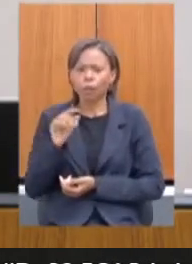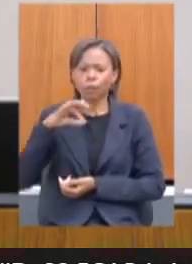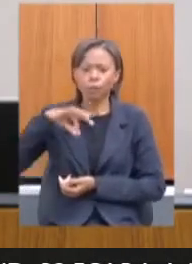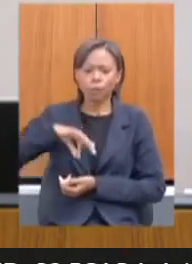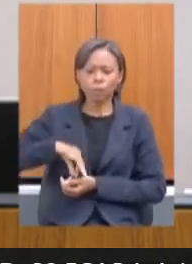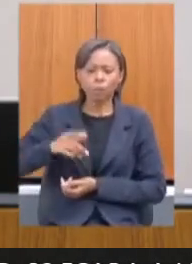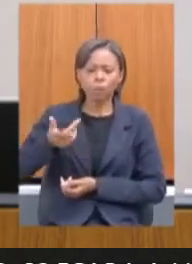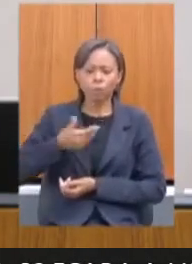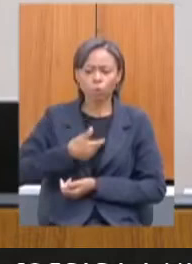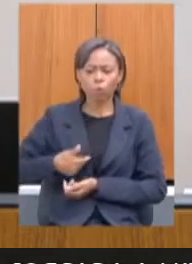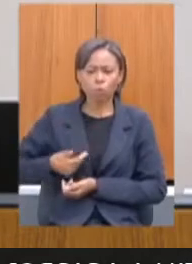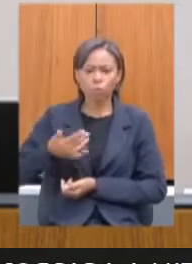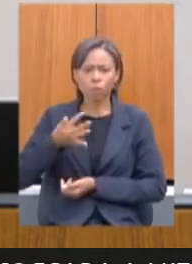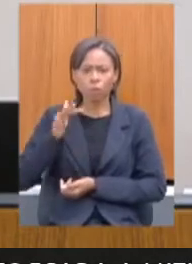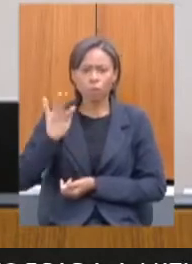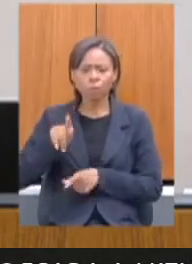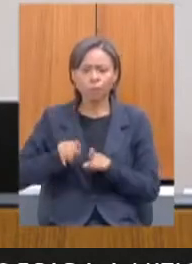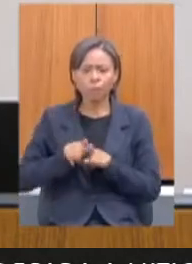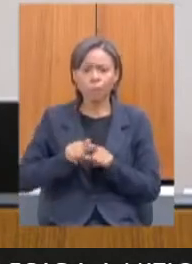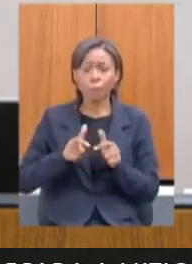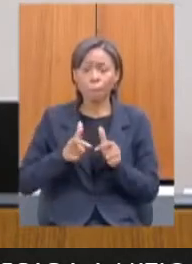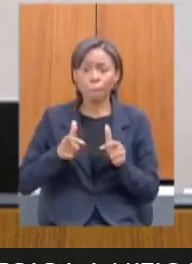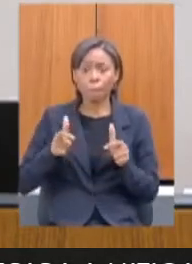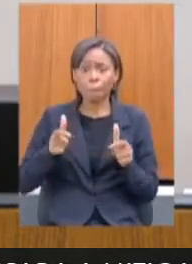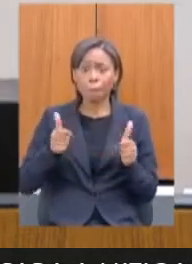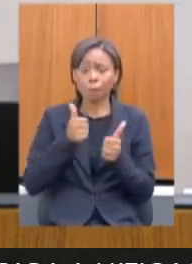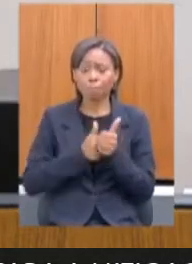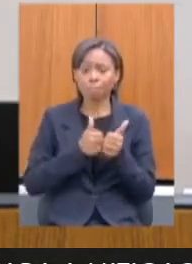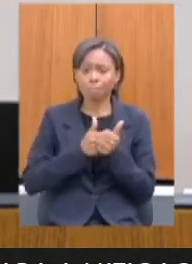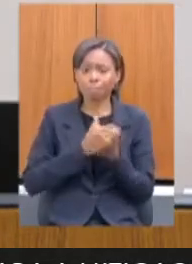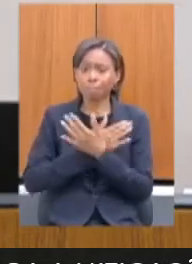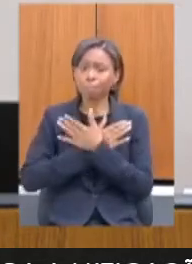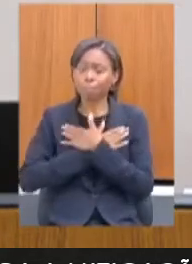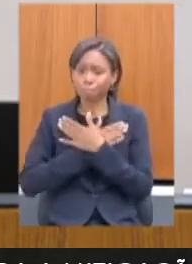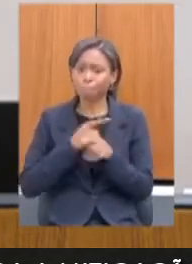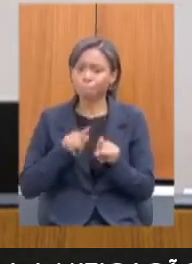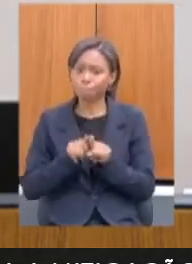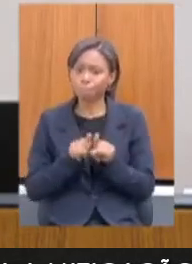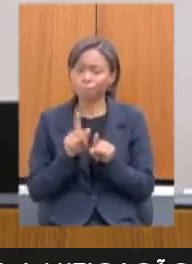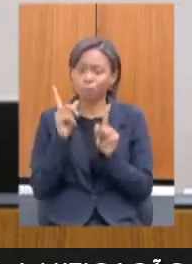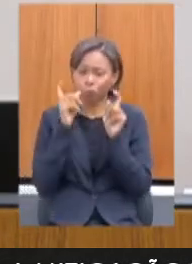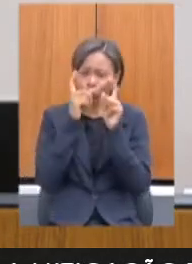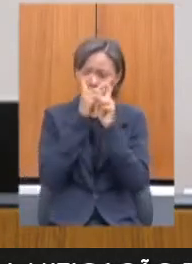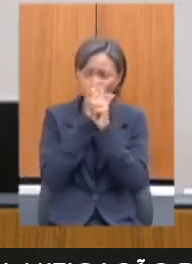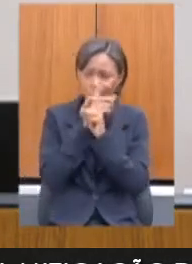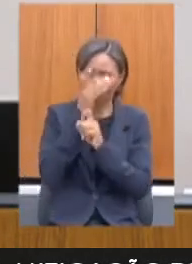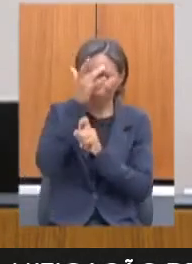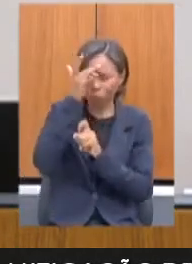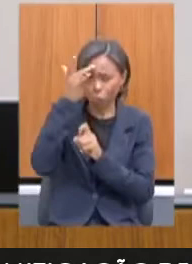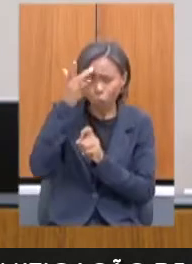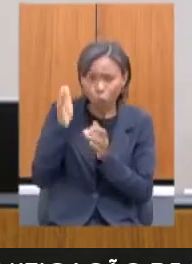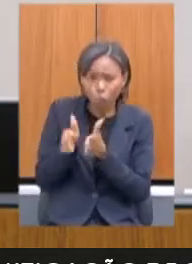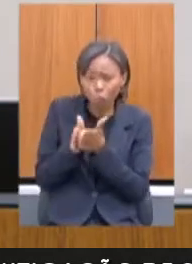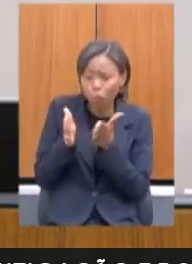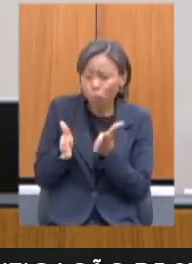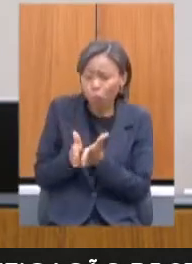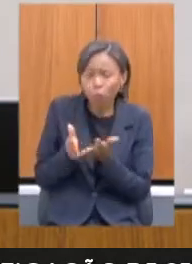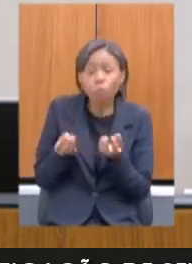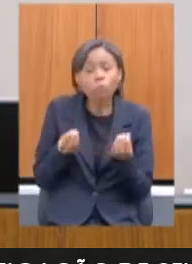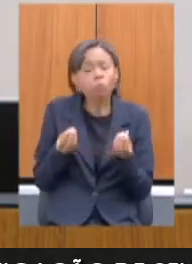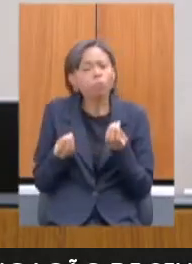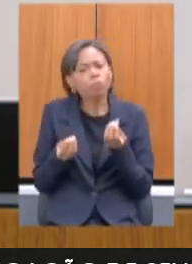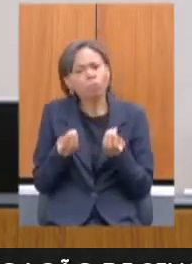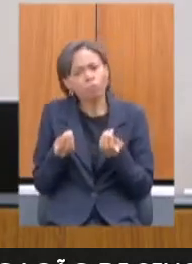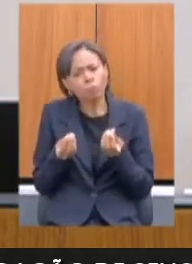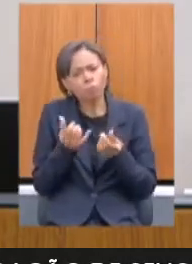do desemprego, mas principalmente com as dificuldades que as comunidades mais pobres estão vivendo, como é que está se pensando a estratégia